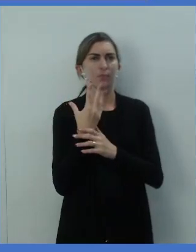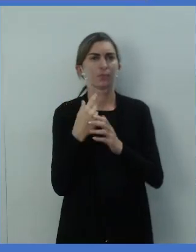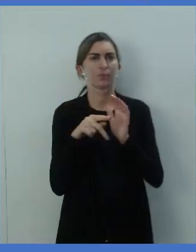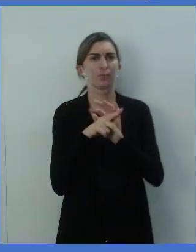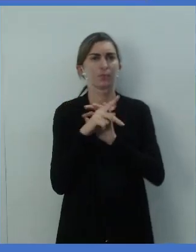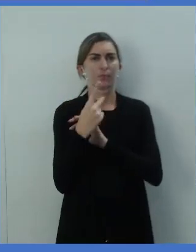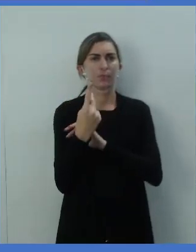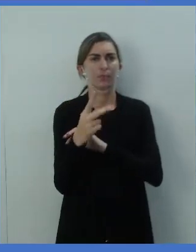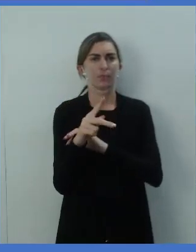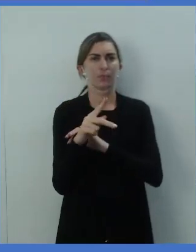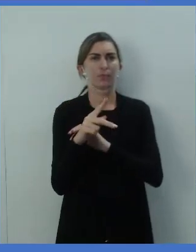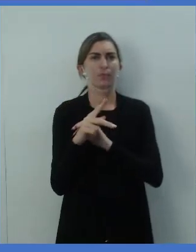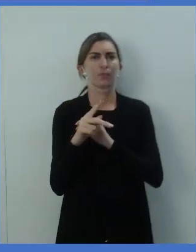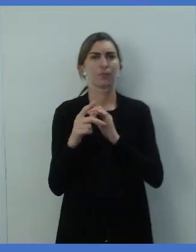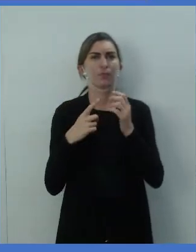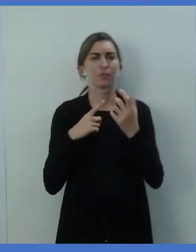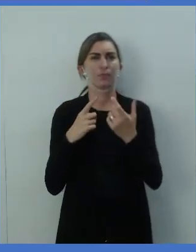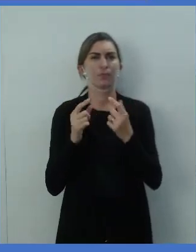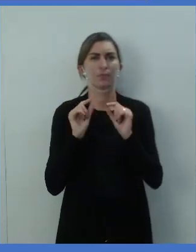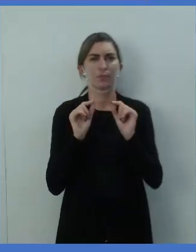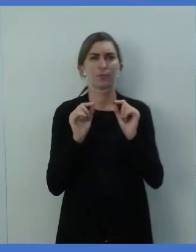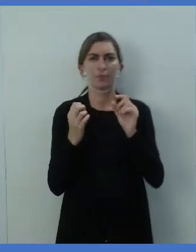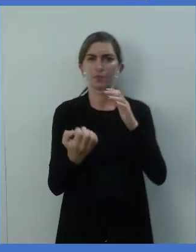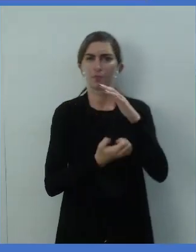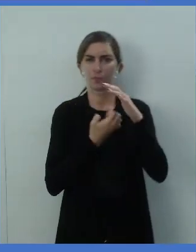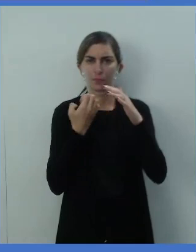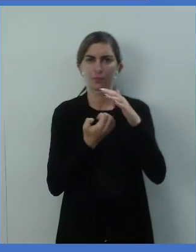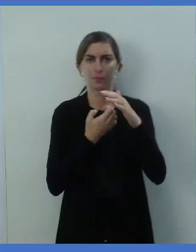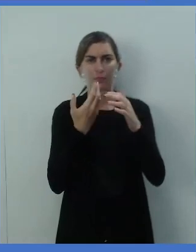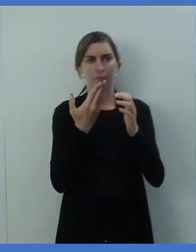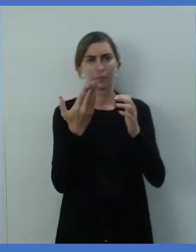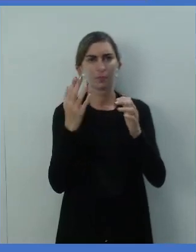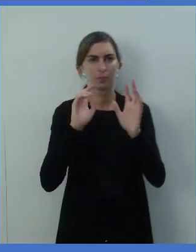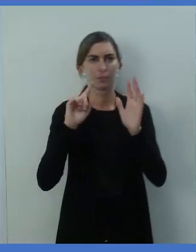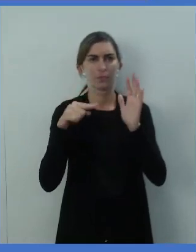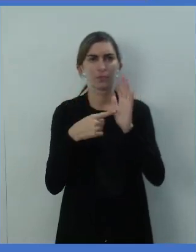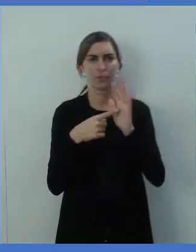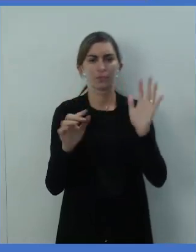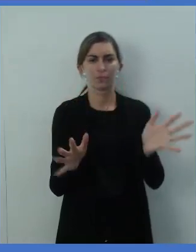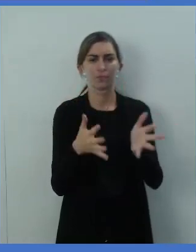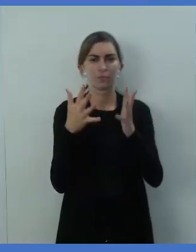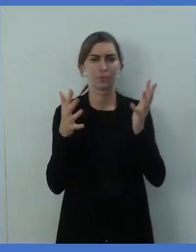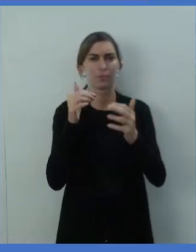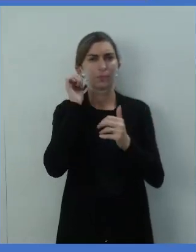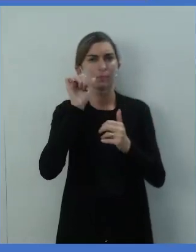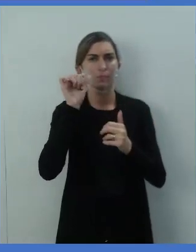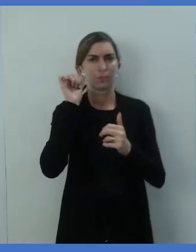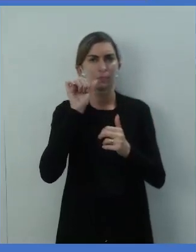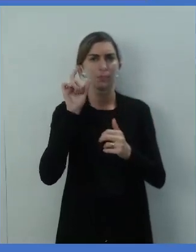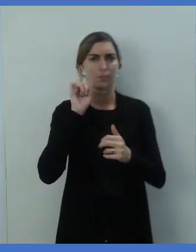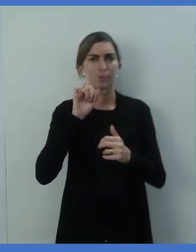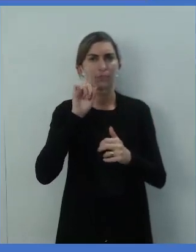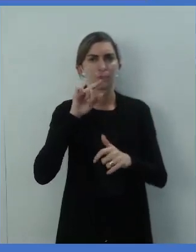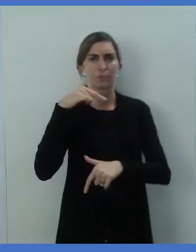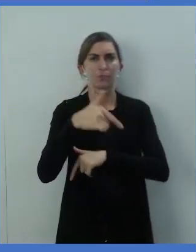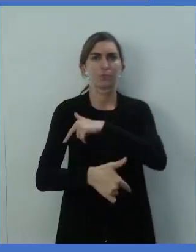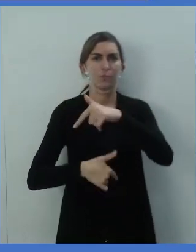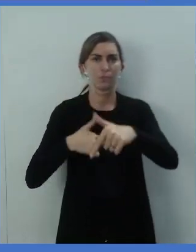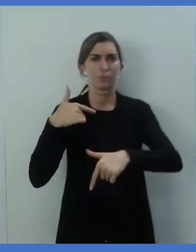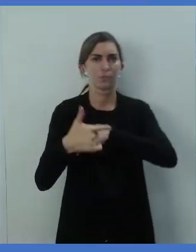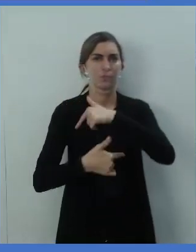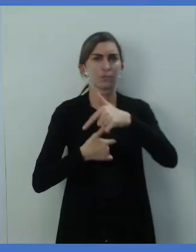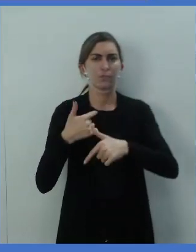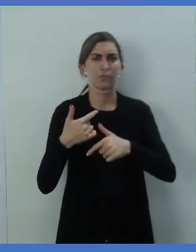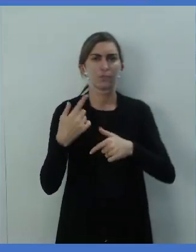Westinghouse Electric Corporation com o objetivo de incentivar as mulheres americanas trabalhadoras durante